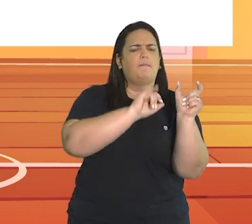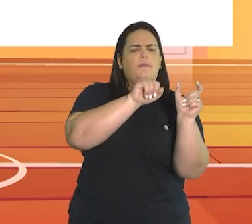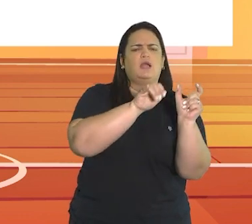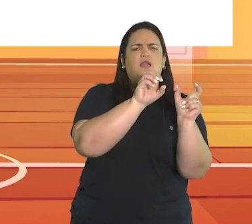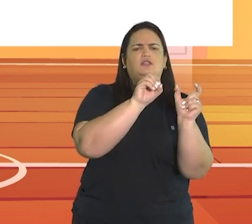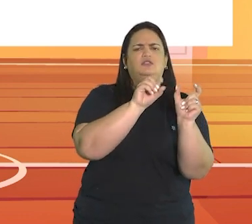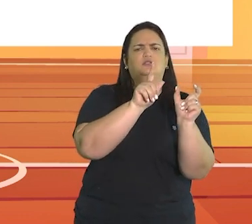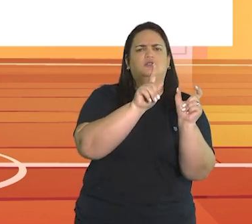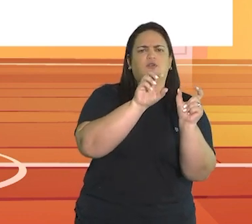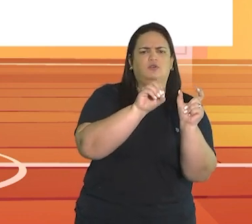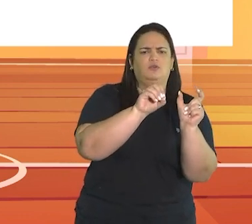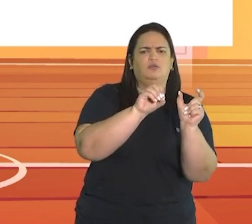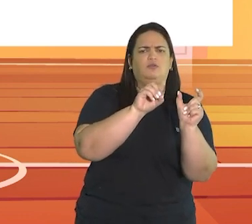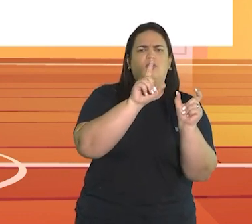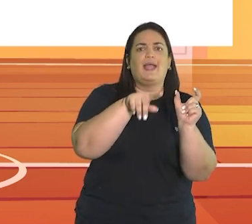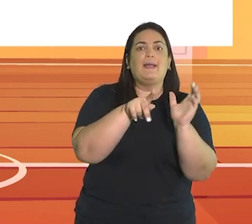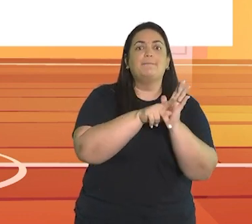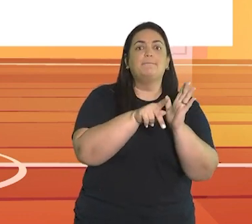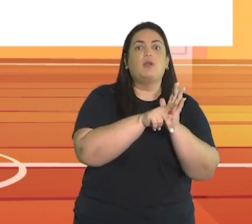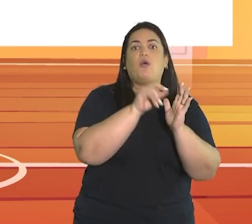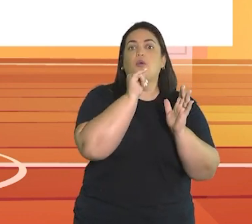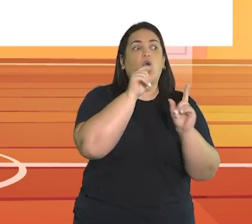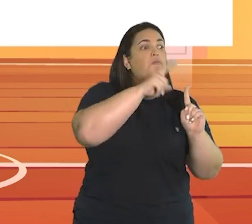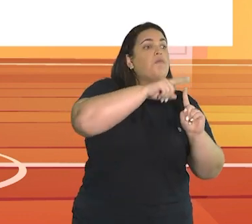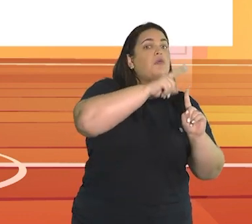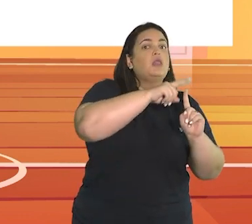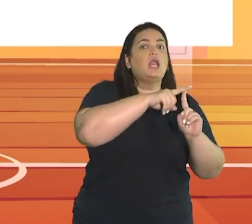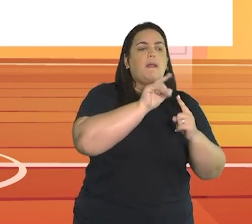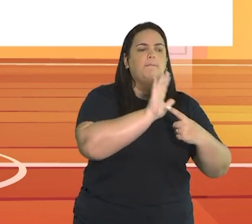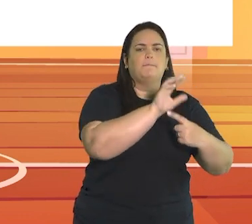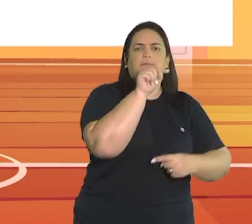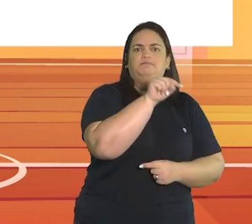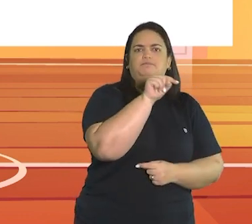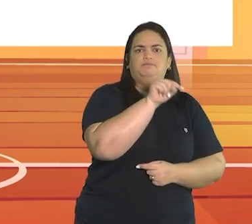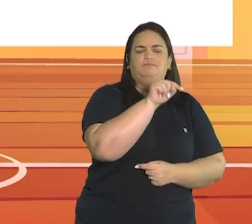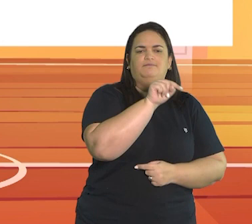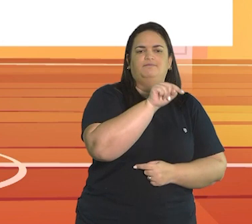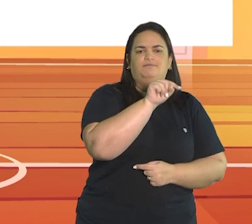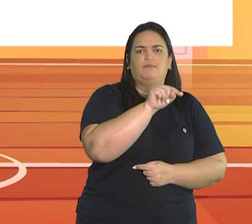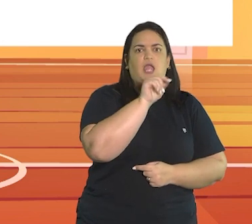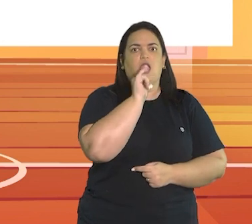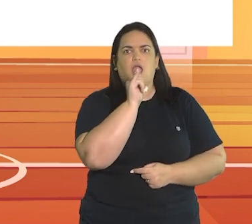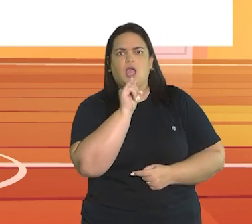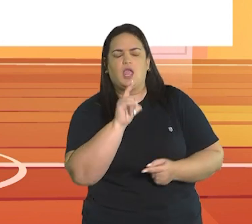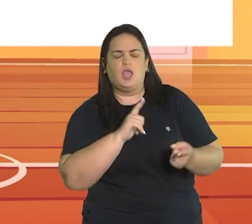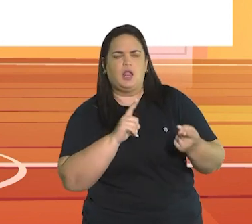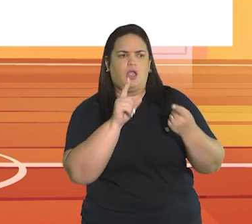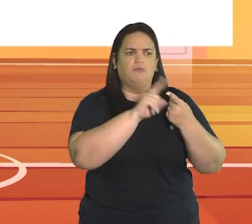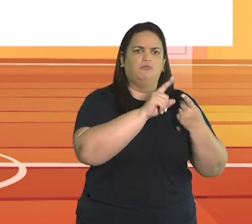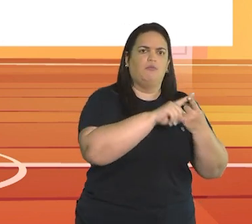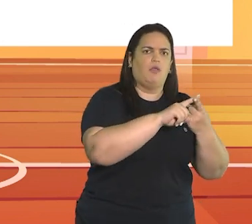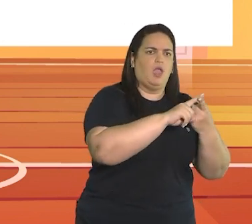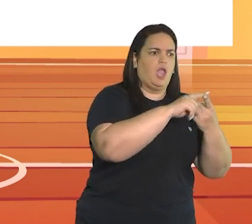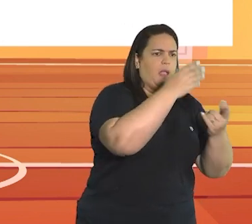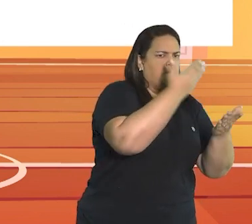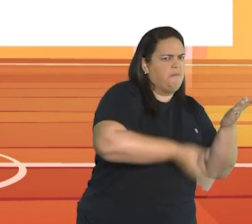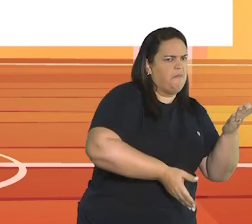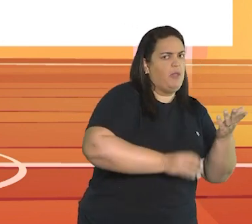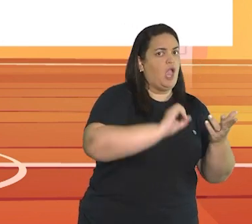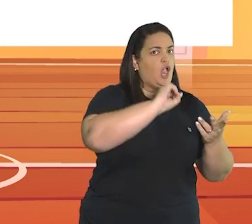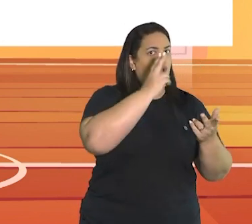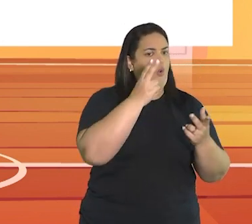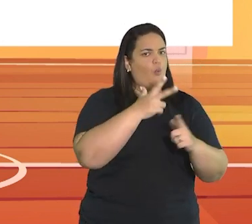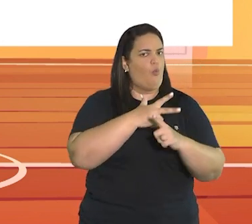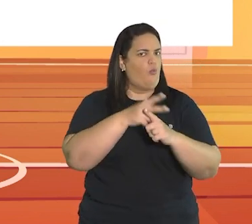imediato. A palavra jogo refere-se geralmente àquele tipo de brinquedo ou brincadeira, que termina em